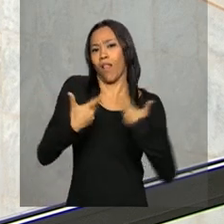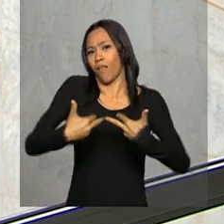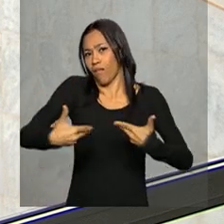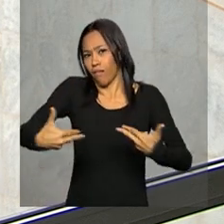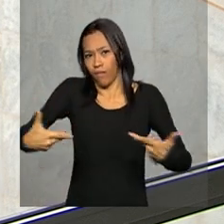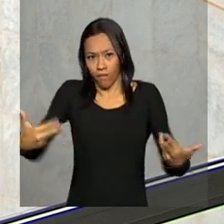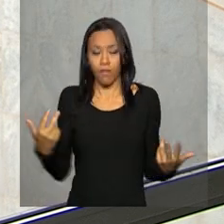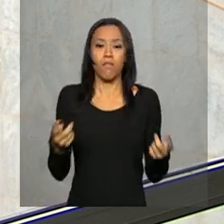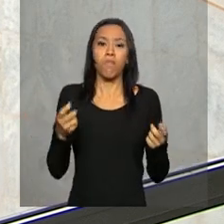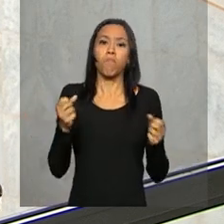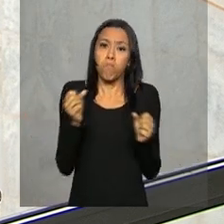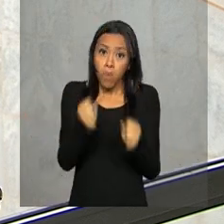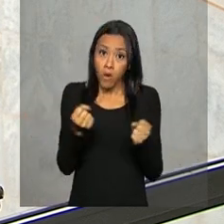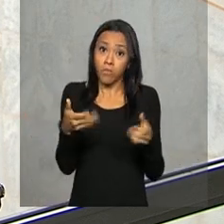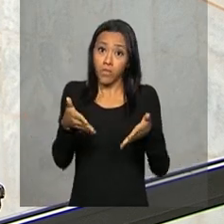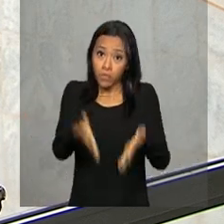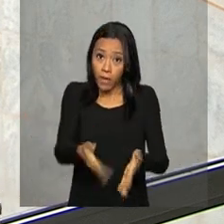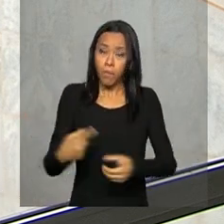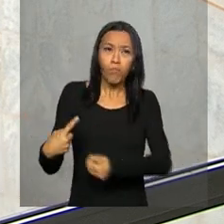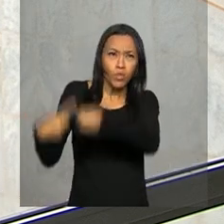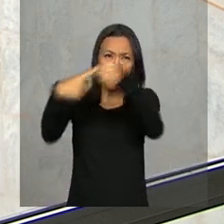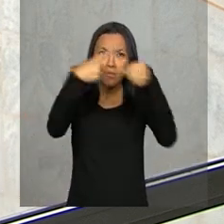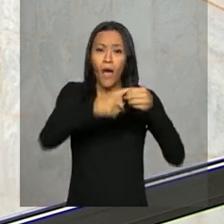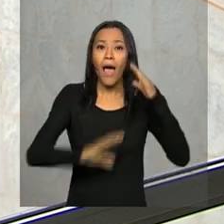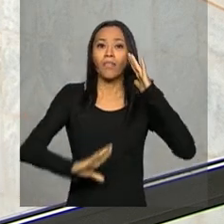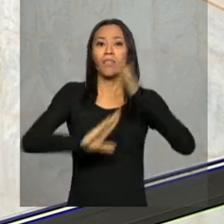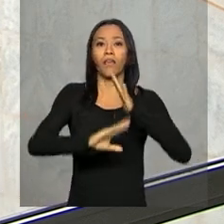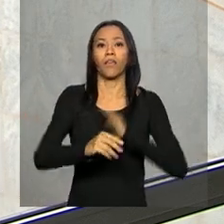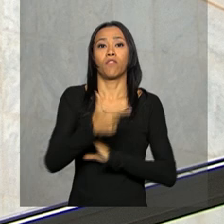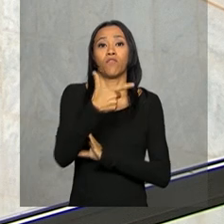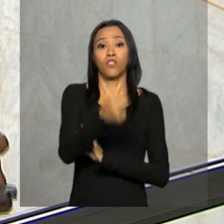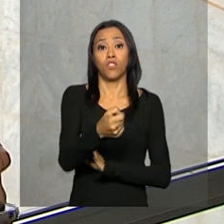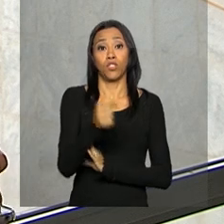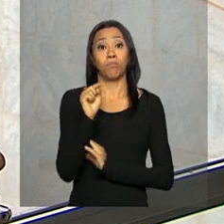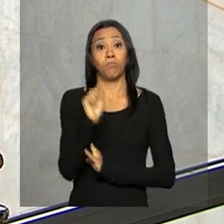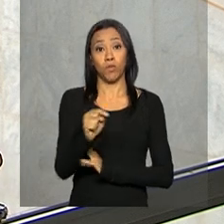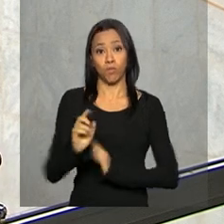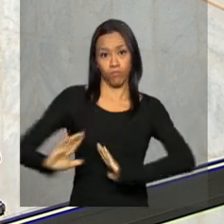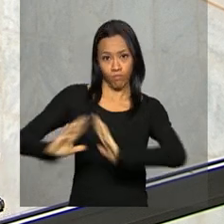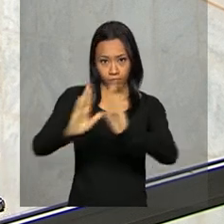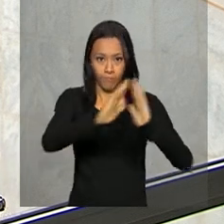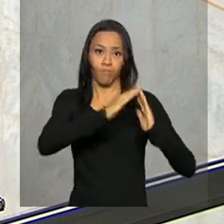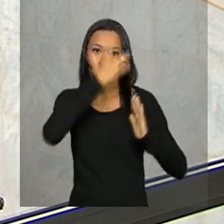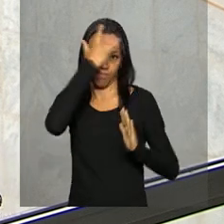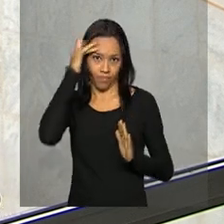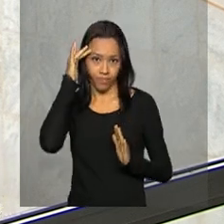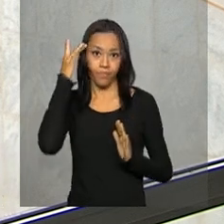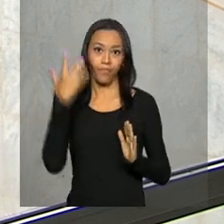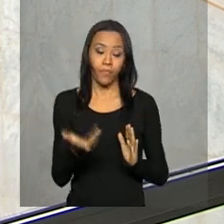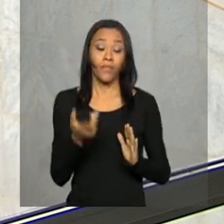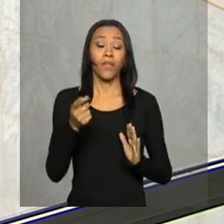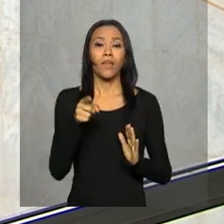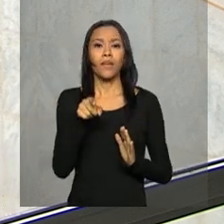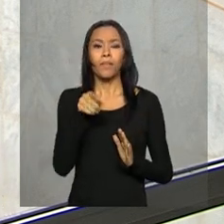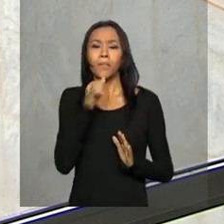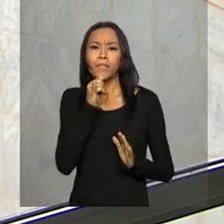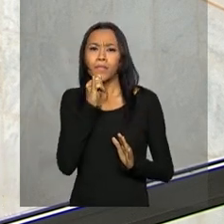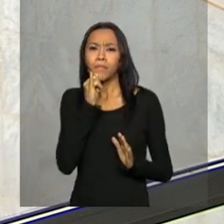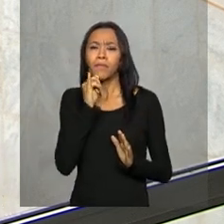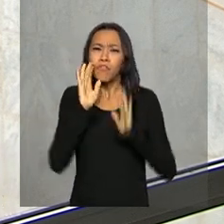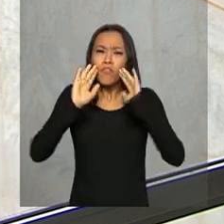do futebol para todos municípios com até 20 mil habitantes e a preferência vai para aquelas cidades em situação de